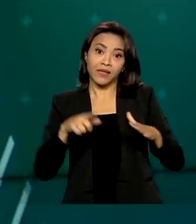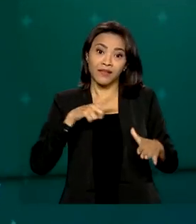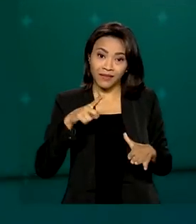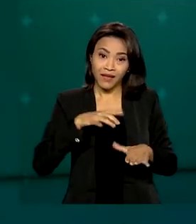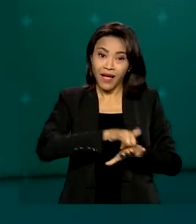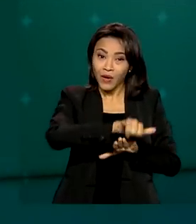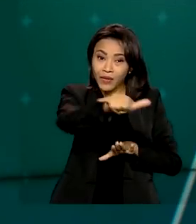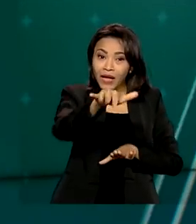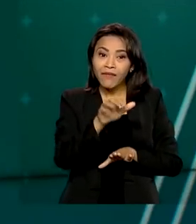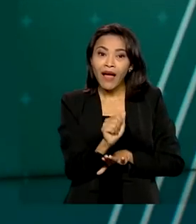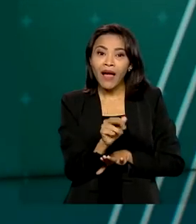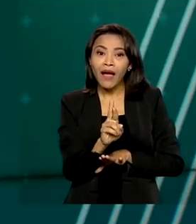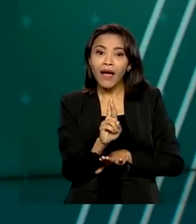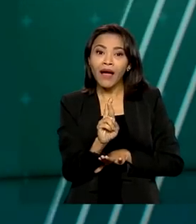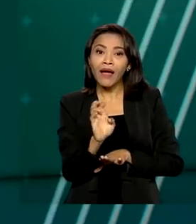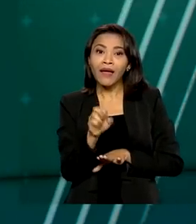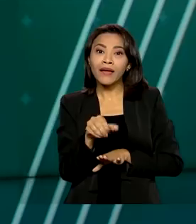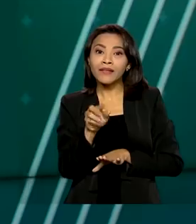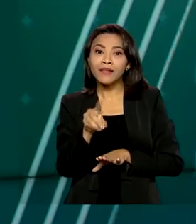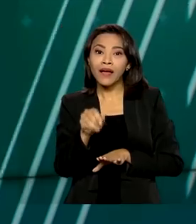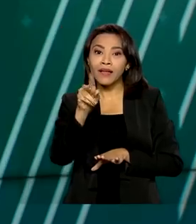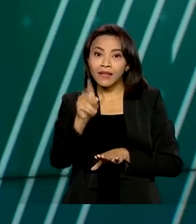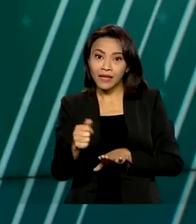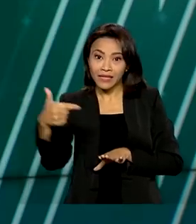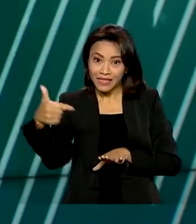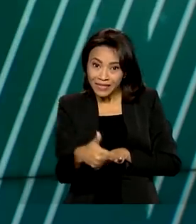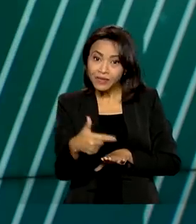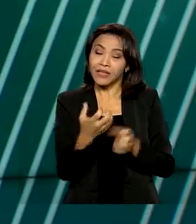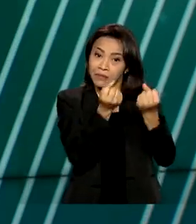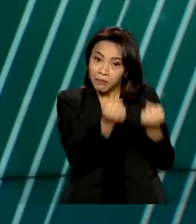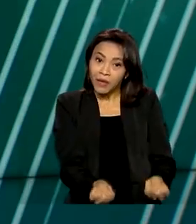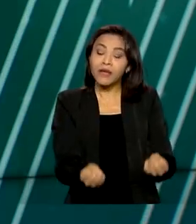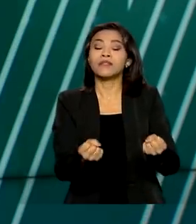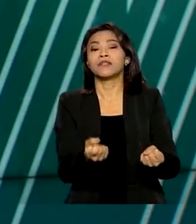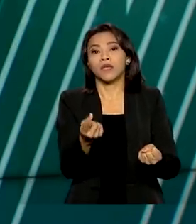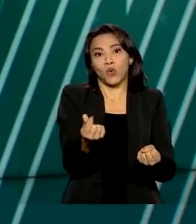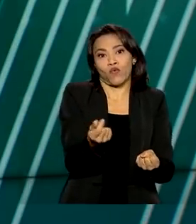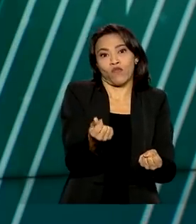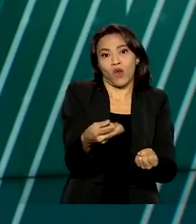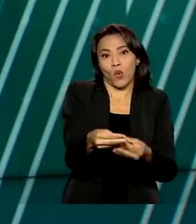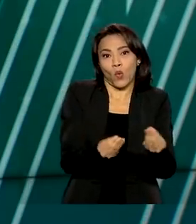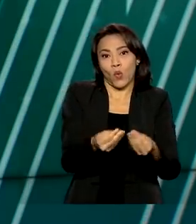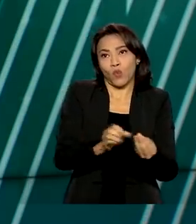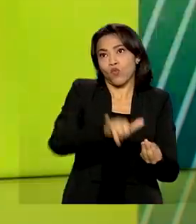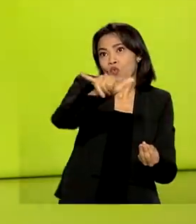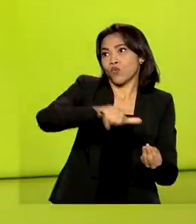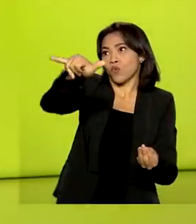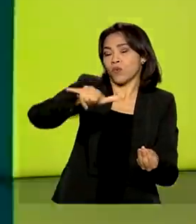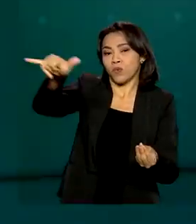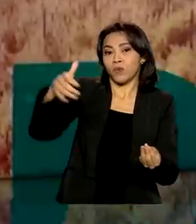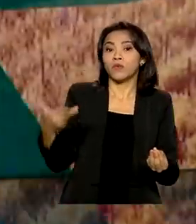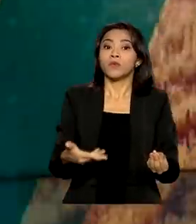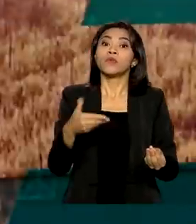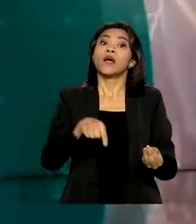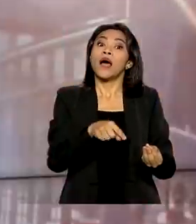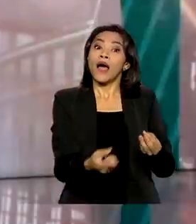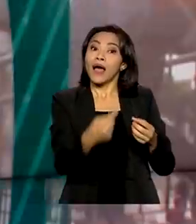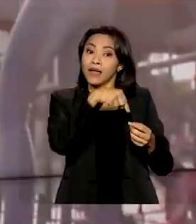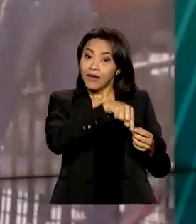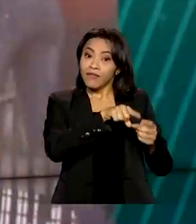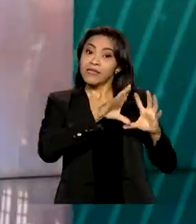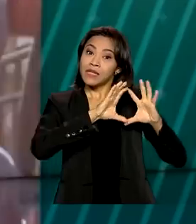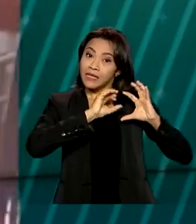arrendadas e esse é um dos componentes que pressionam o preço das passagens. Até 2023, a alíquota do imposto será